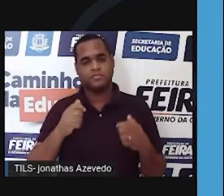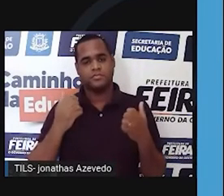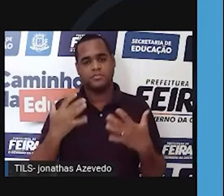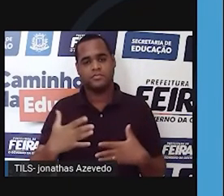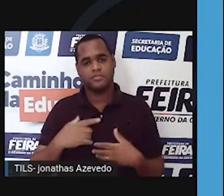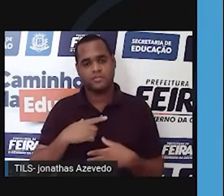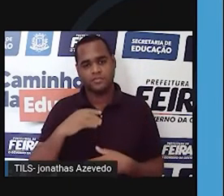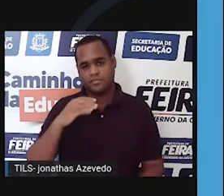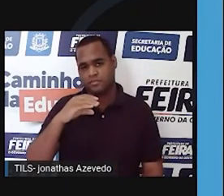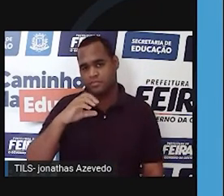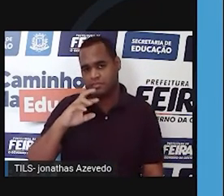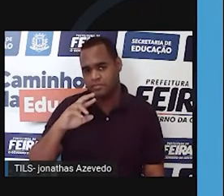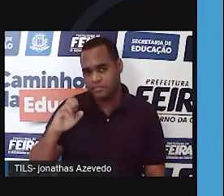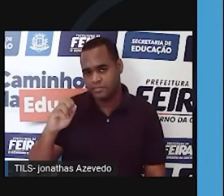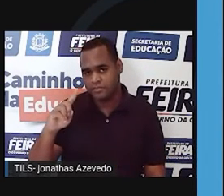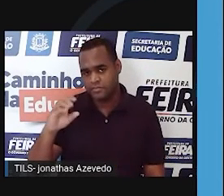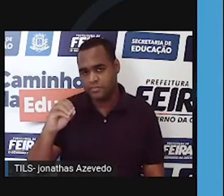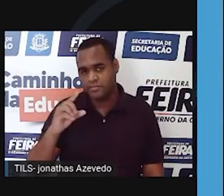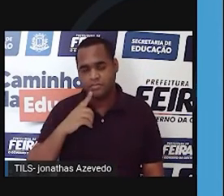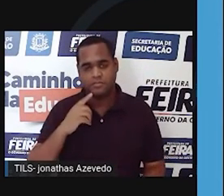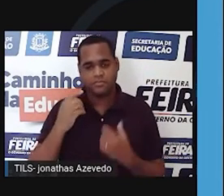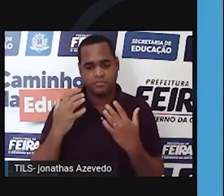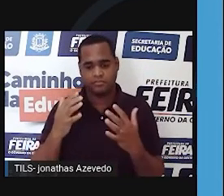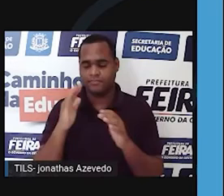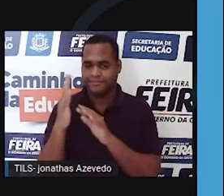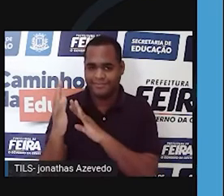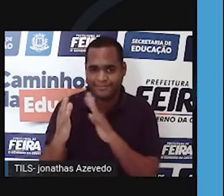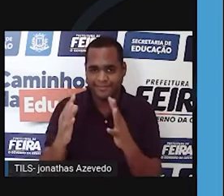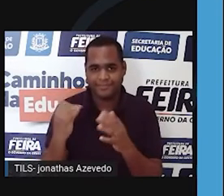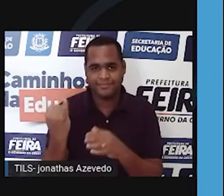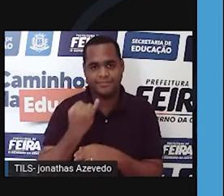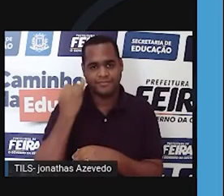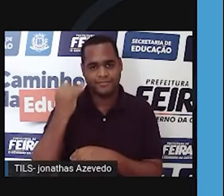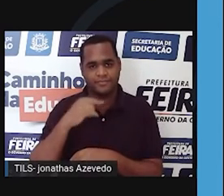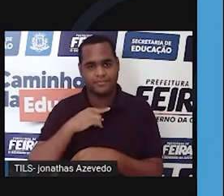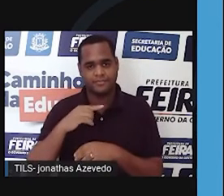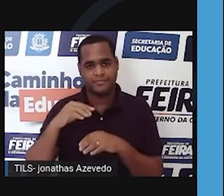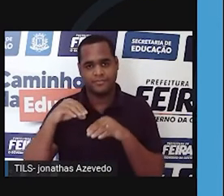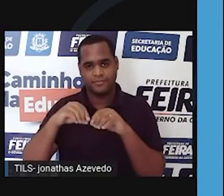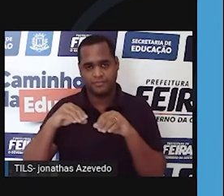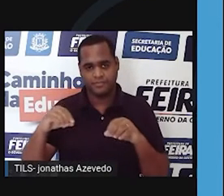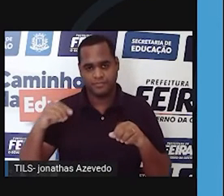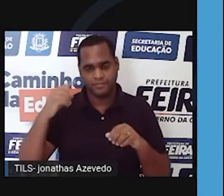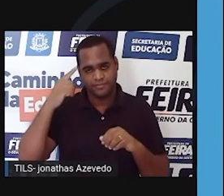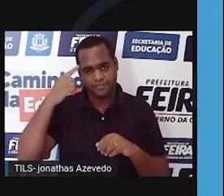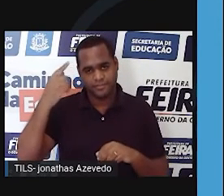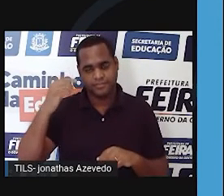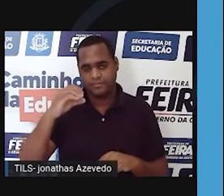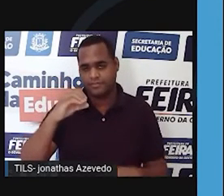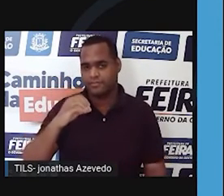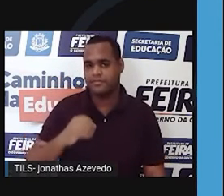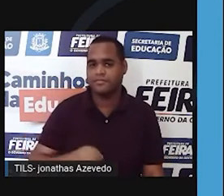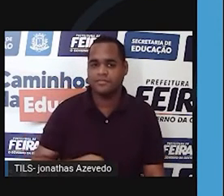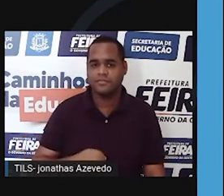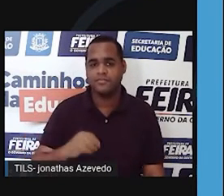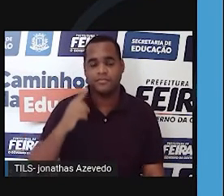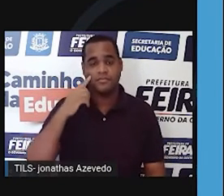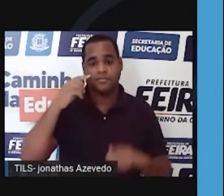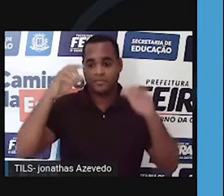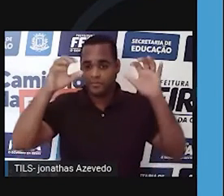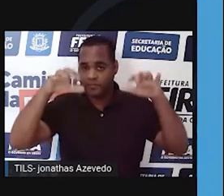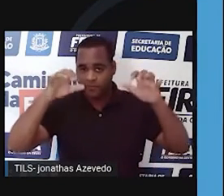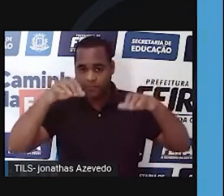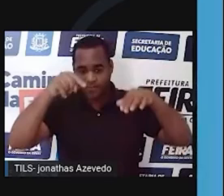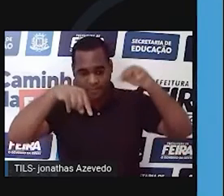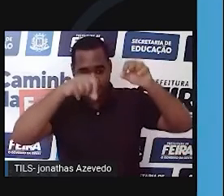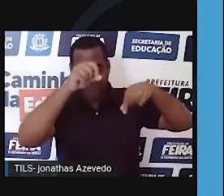o cerrado é mais eficiente do que a floresta, justamente porque ele consome pouca água, porque ele tem pouca biomassa, então, da chuva que cai